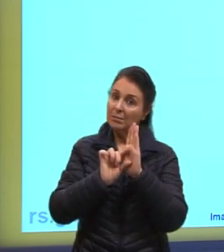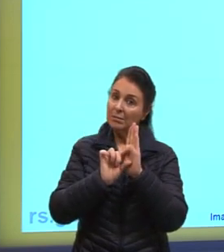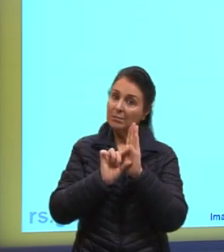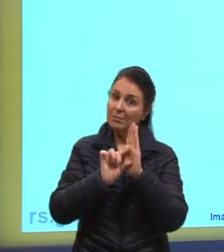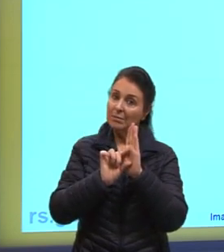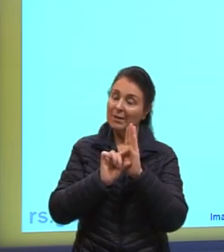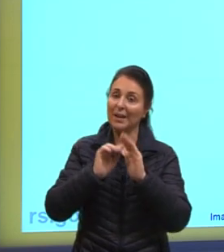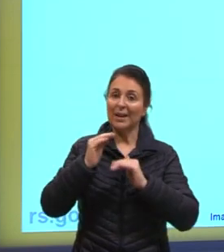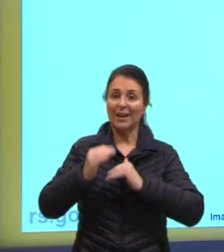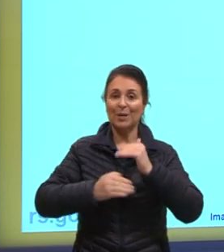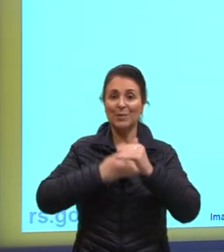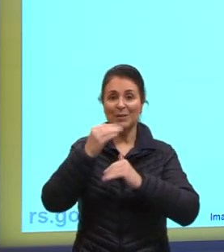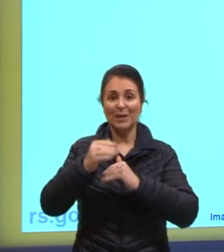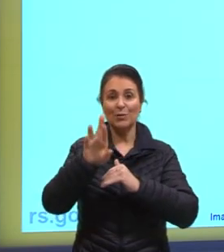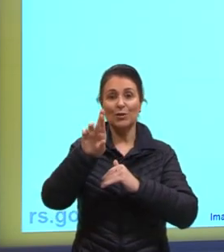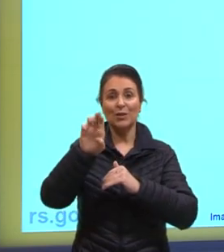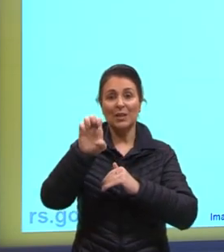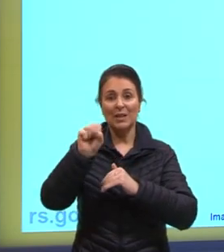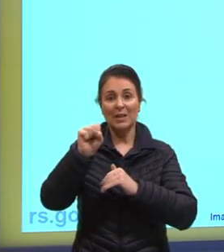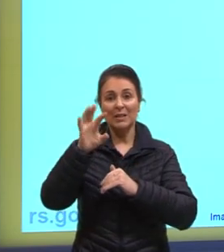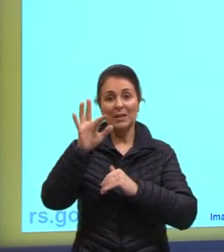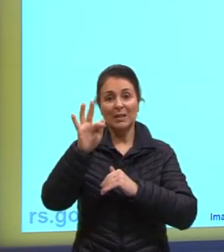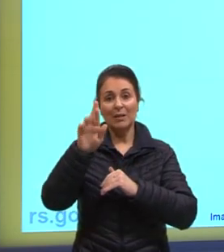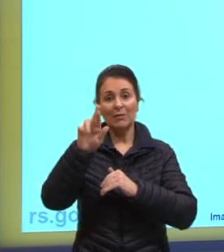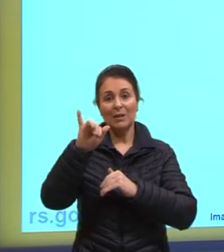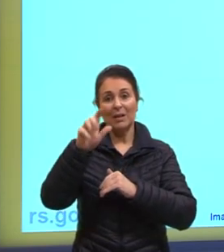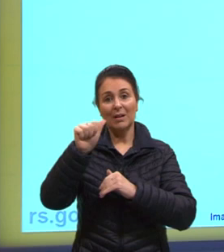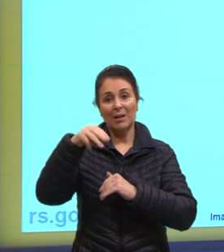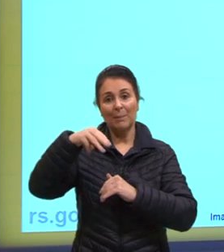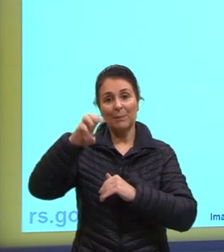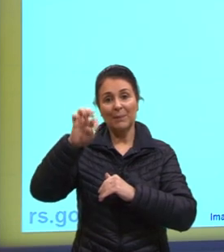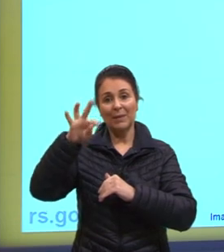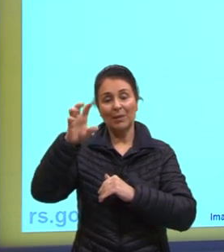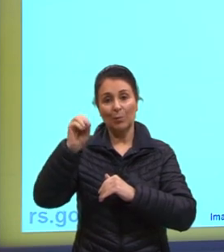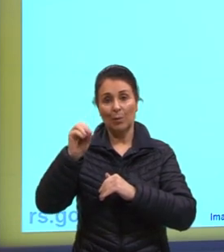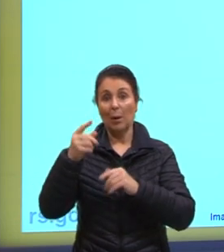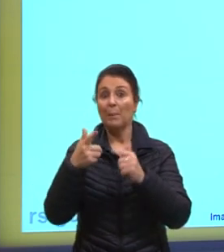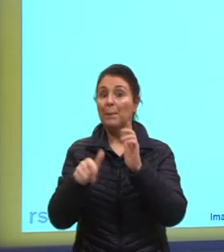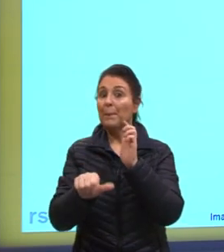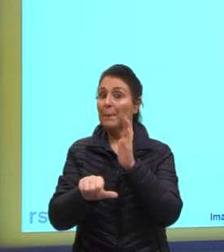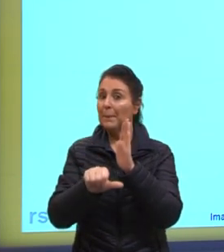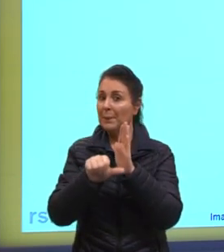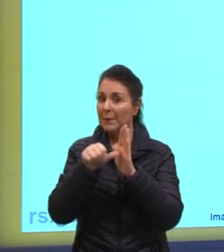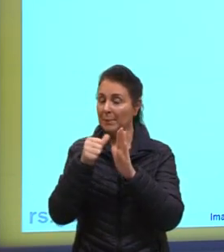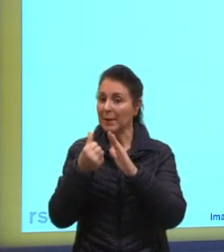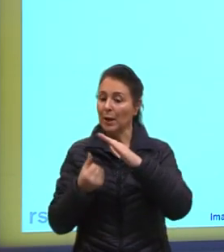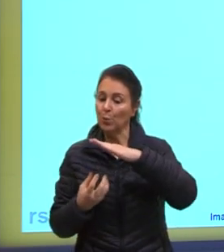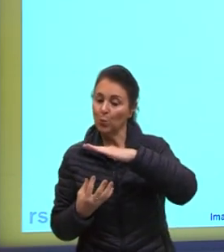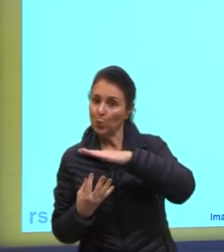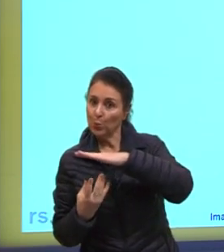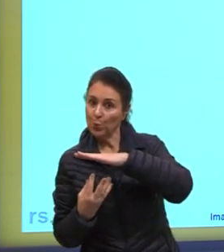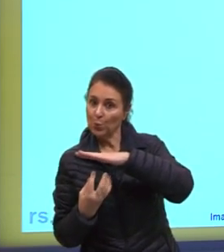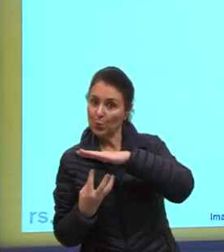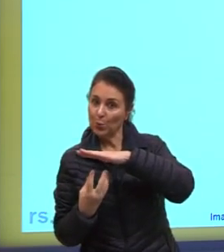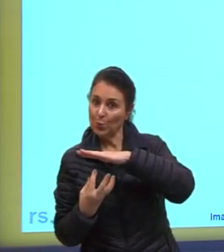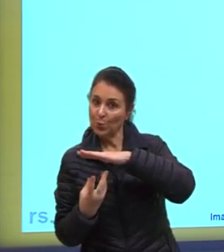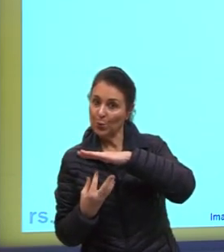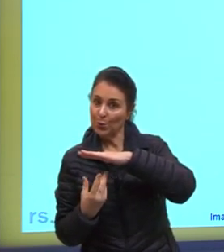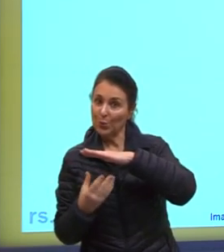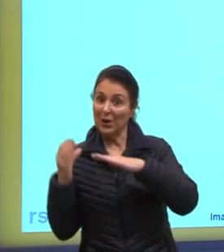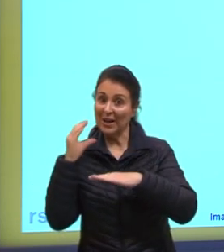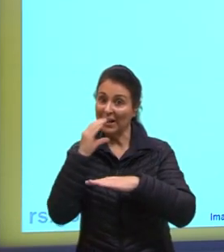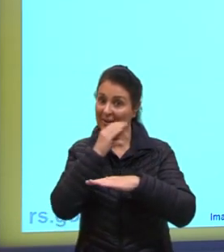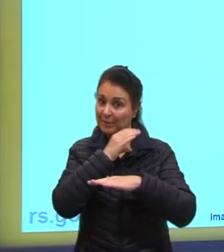processo de resfriamento. Onde aqui a gente, então, aquece. Realmente, tá? Aqui é um aquecimento. Aquecimento, mas quando